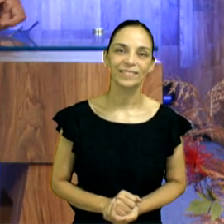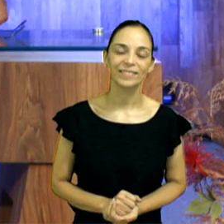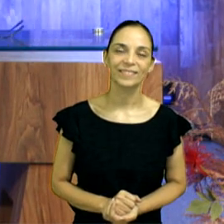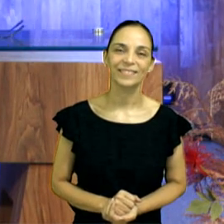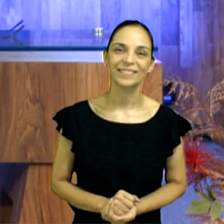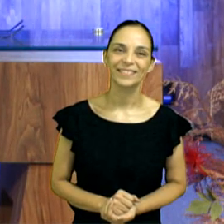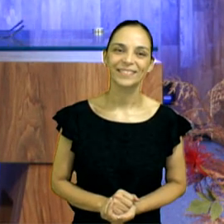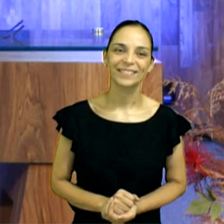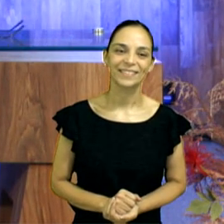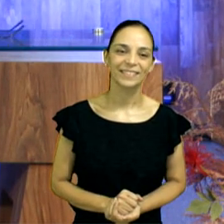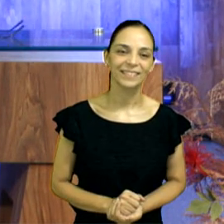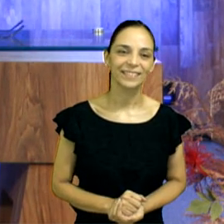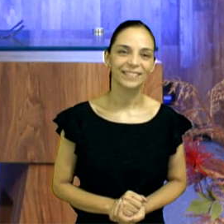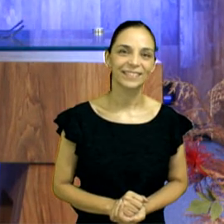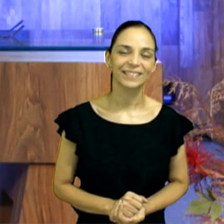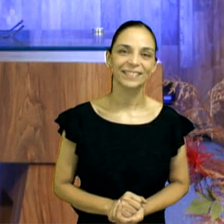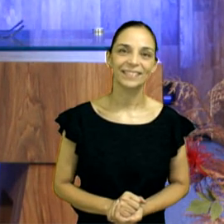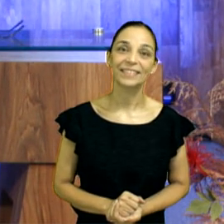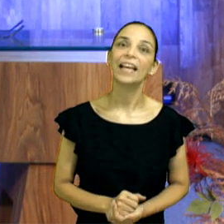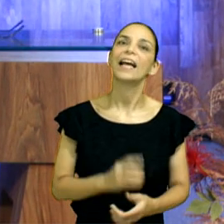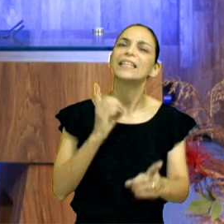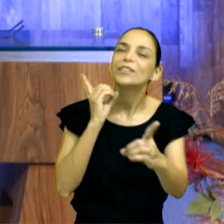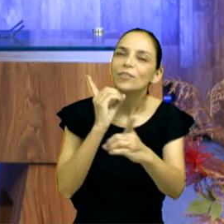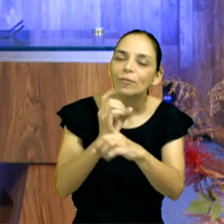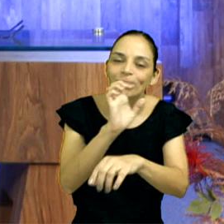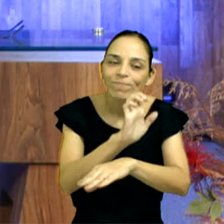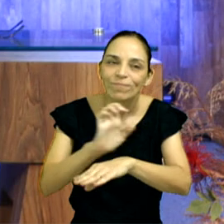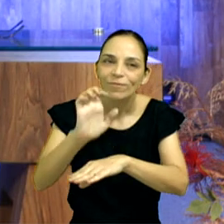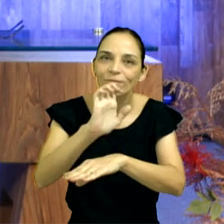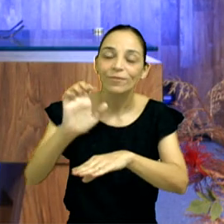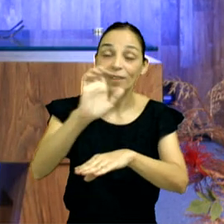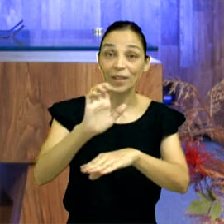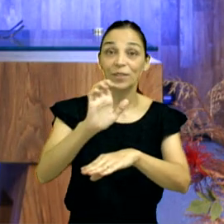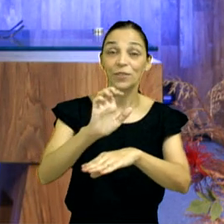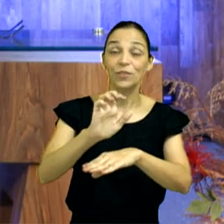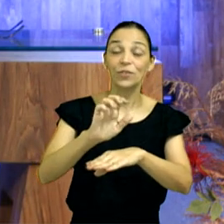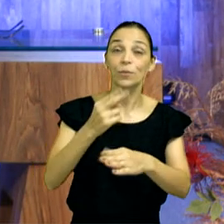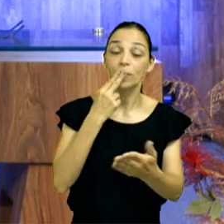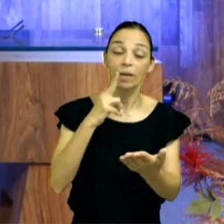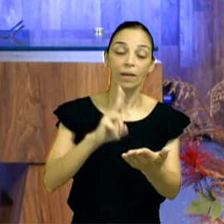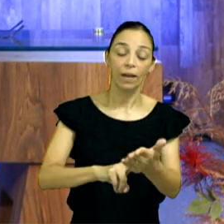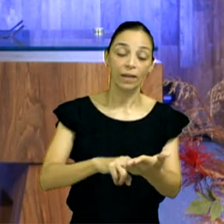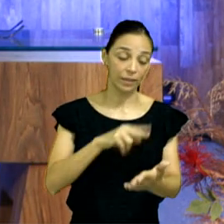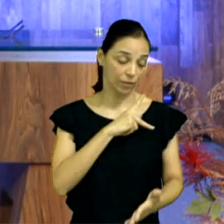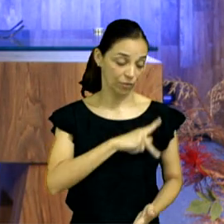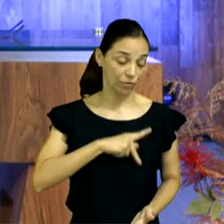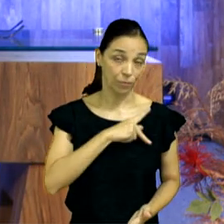Misericórdia. Vamos lá. Vamos achar Efésios, carta de Paulo aos Efésios, capítulo 5.